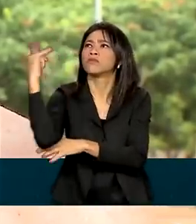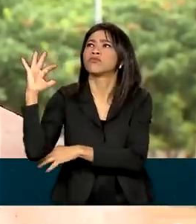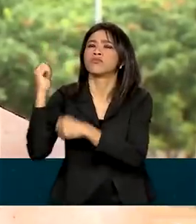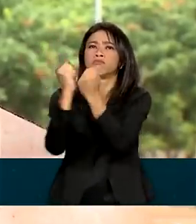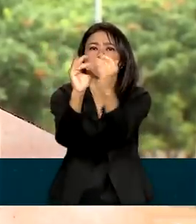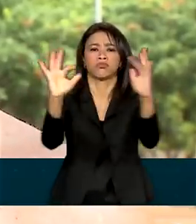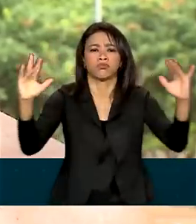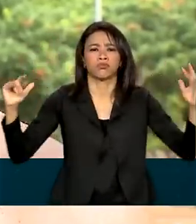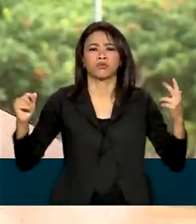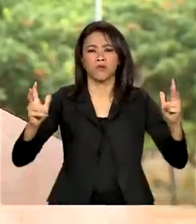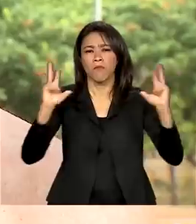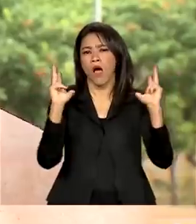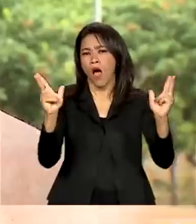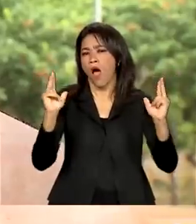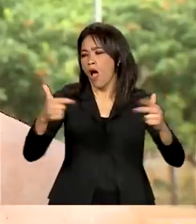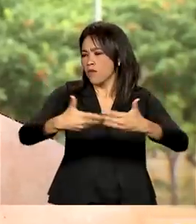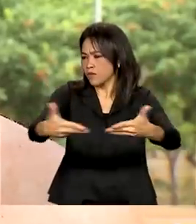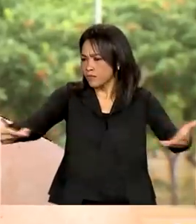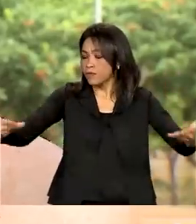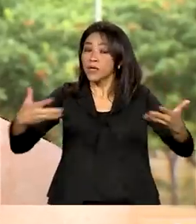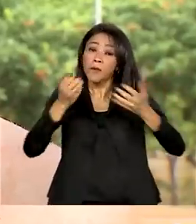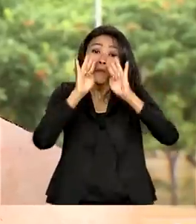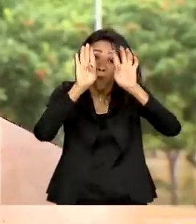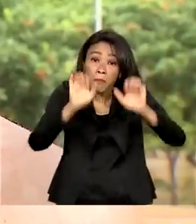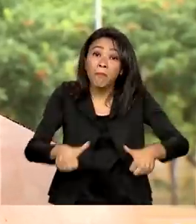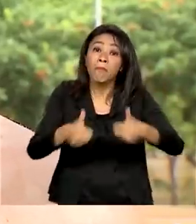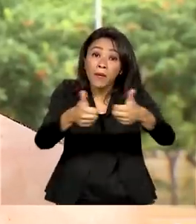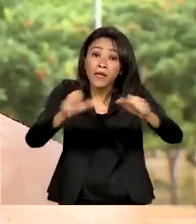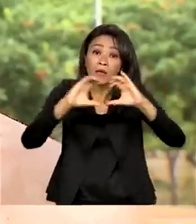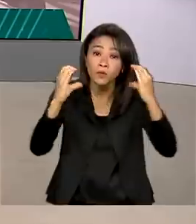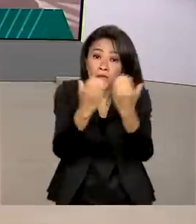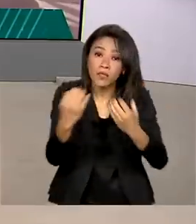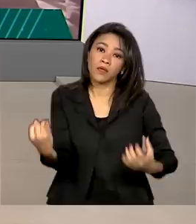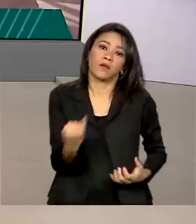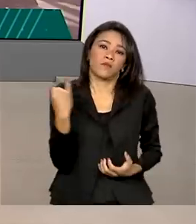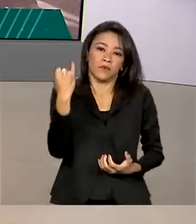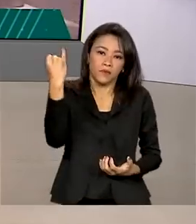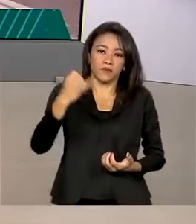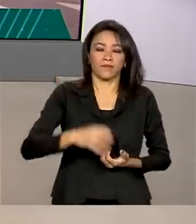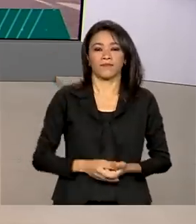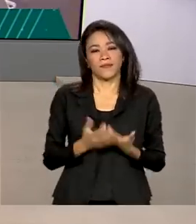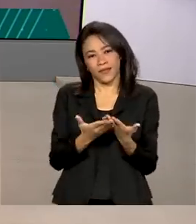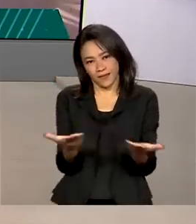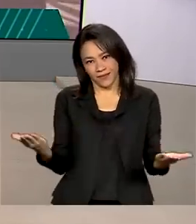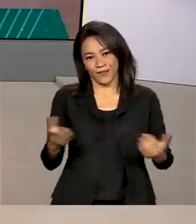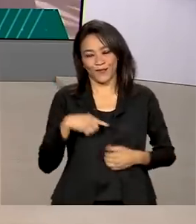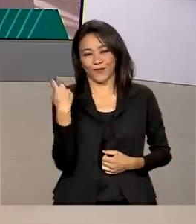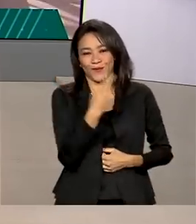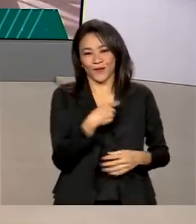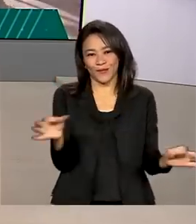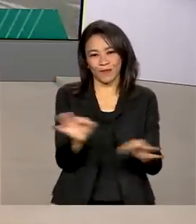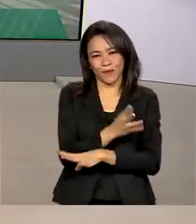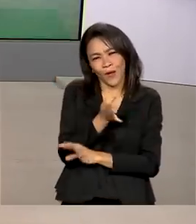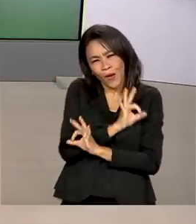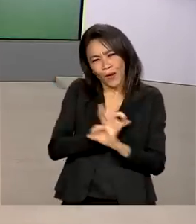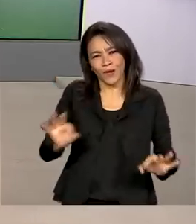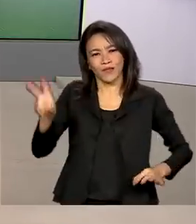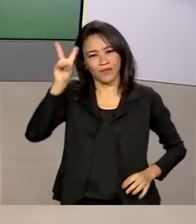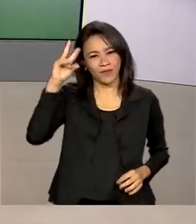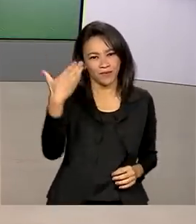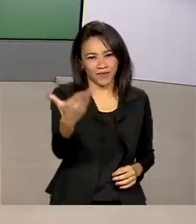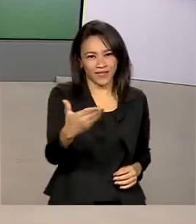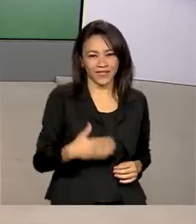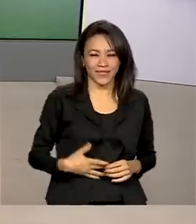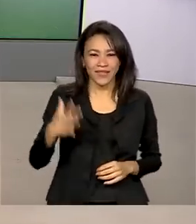tudo que ajuda na qualidade de vida no bem-estar da comunidade, eu acho importantíssimo. É isso, a gente fica por aqui. Uma ótima segunda-feira para